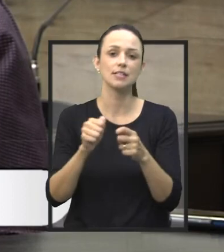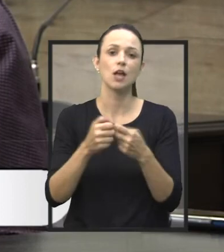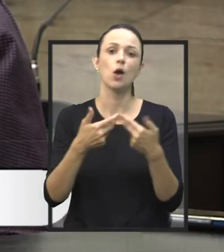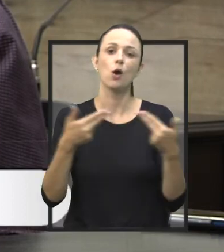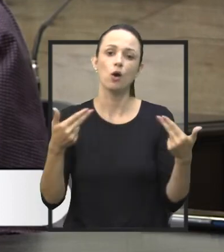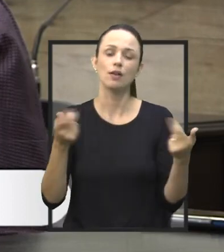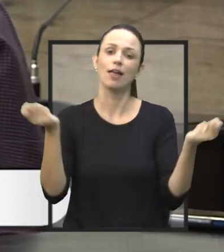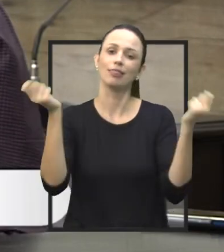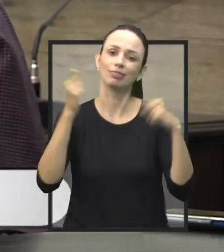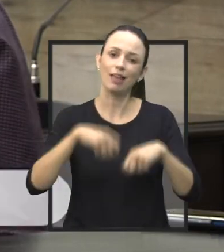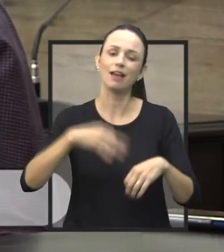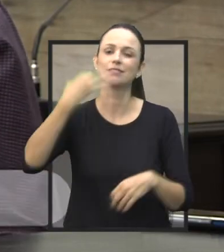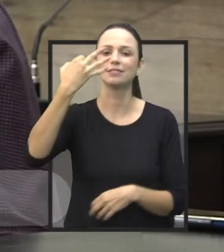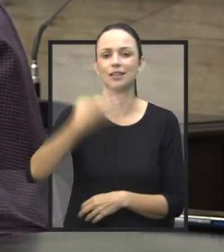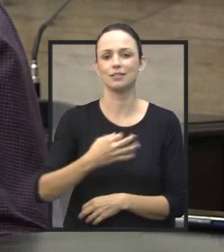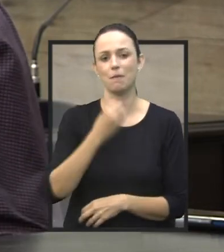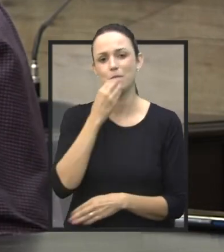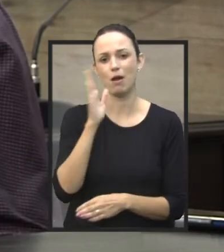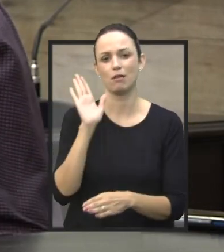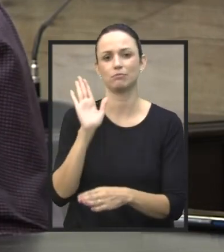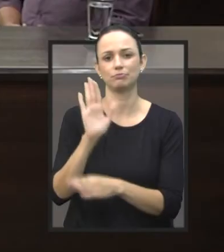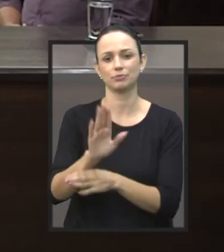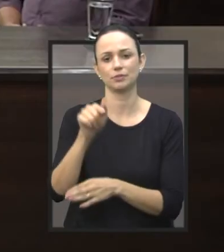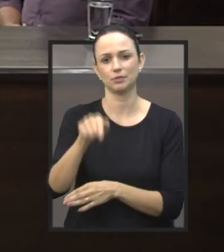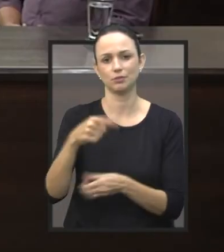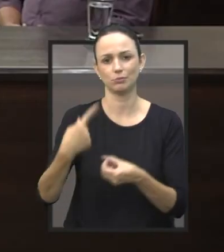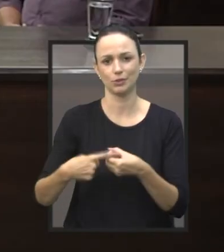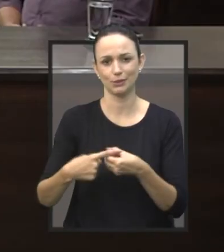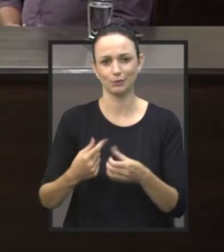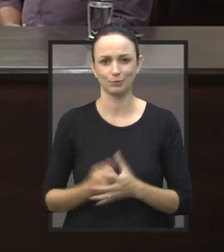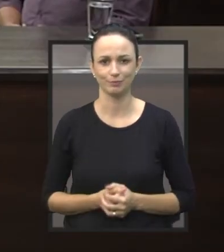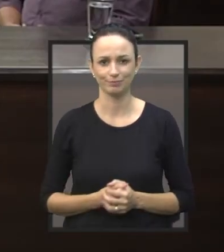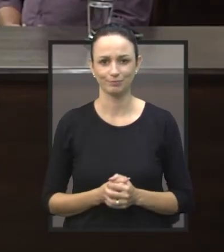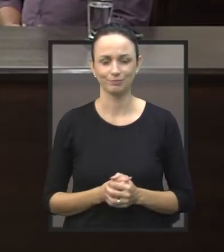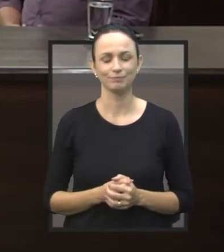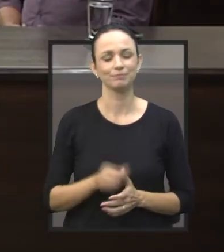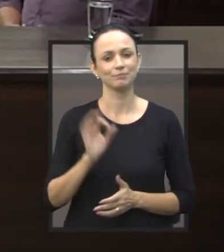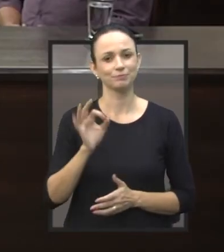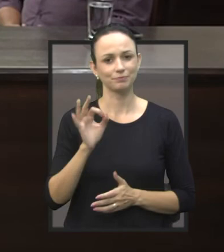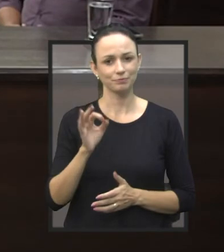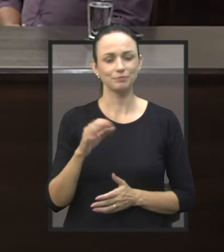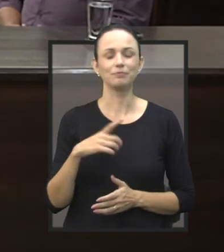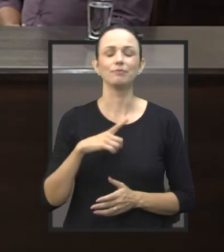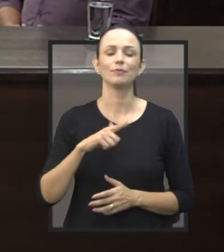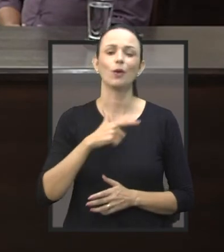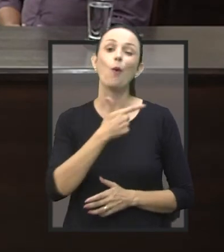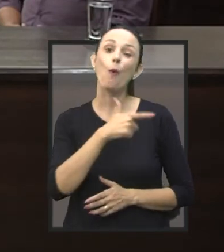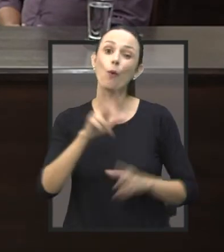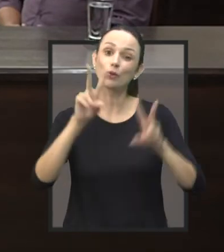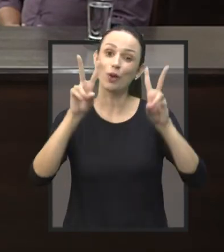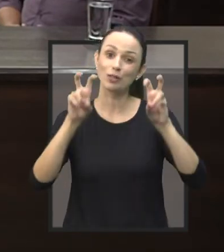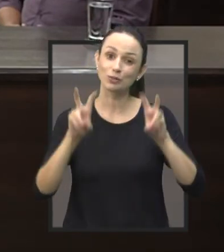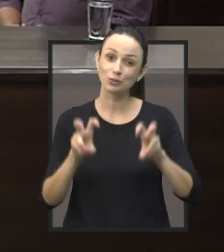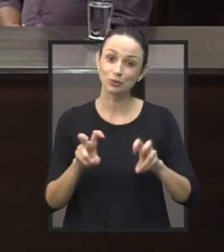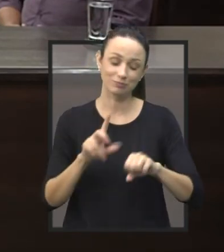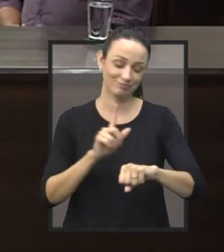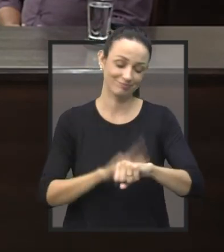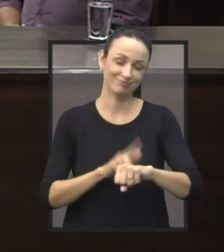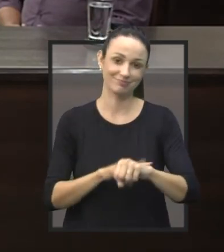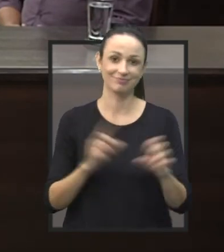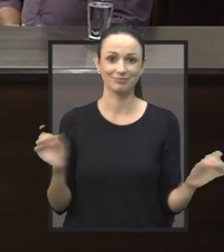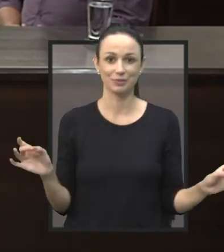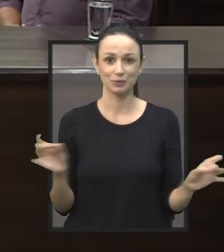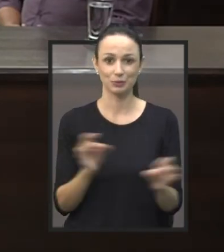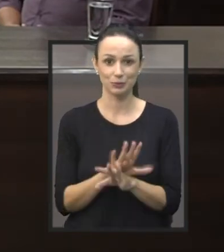certeza vai trazer um benefício maior para o município? Pois bem, vereador, nós teríamos muitos outros assuntos, mas o nosso tempo já